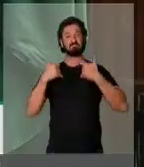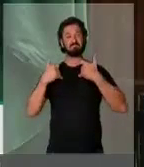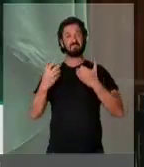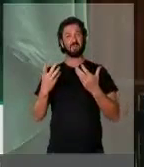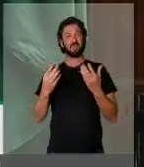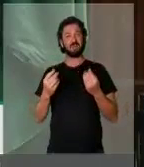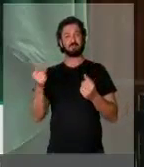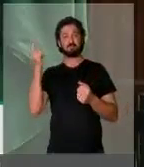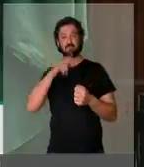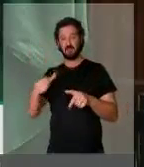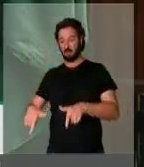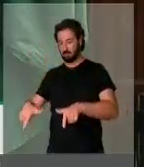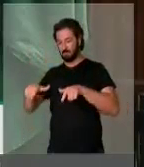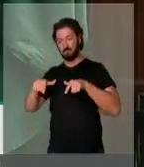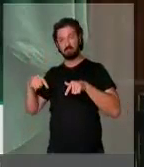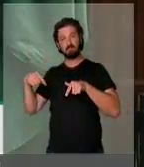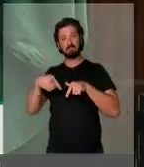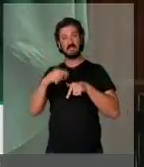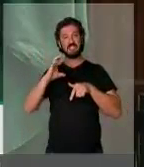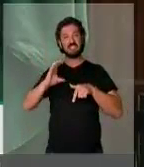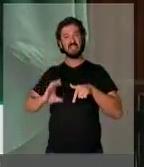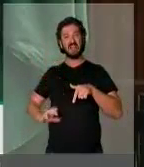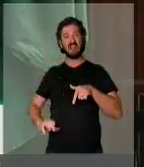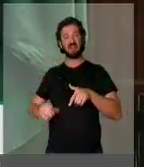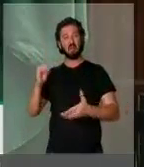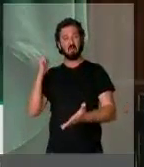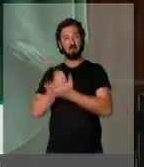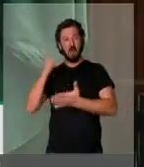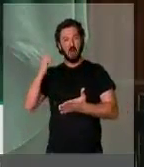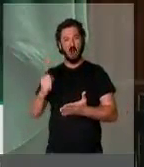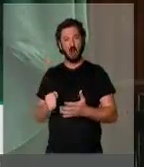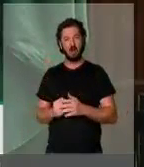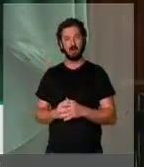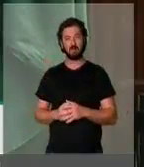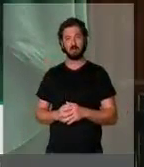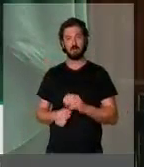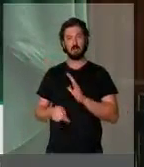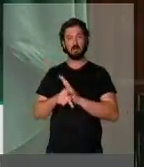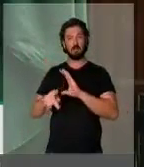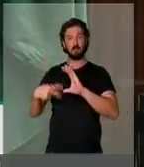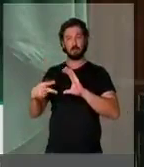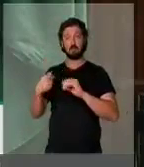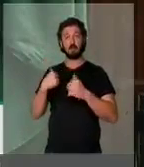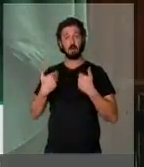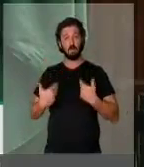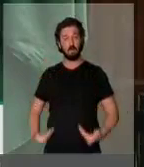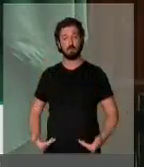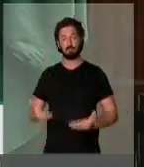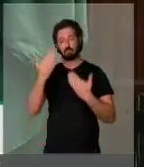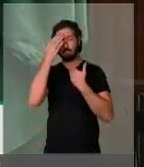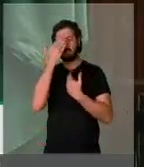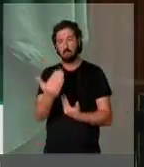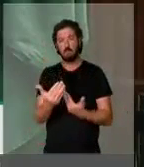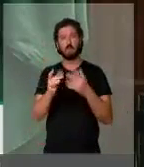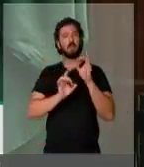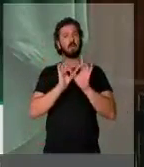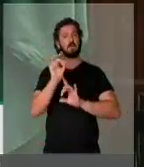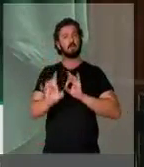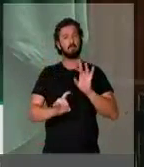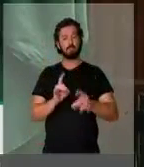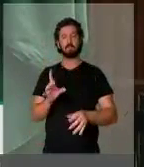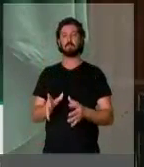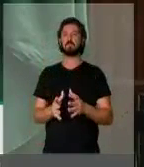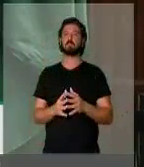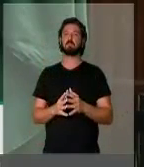em receber aquela homenagem através da Câmara de Vereadores. E eu quero fazer um agradecimento especial